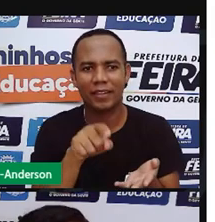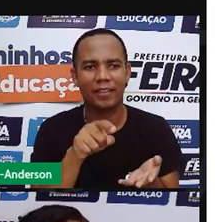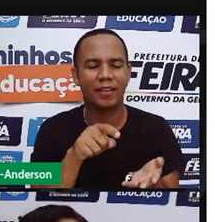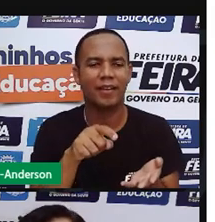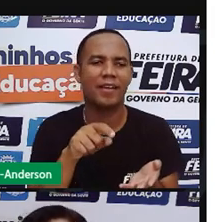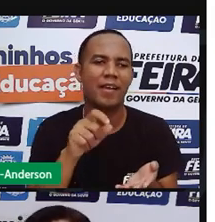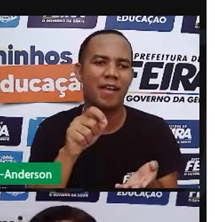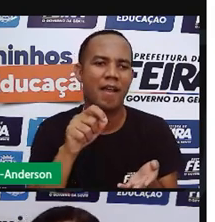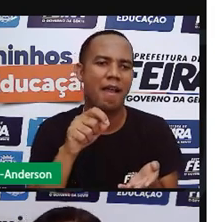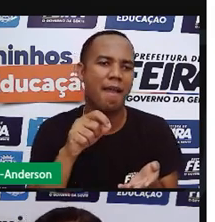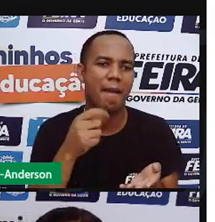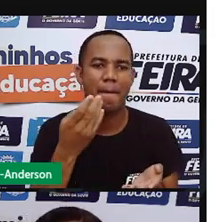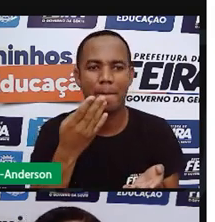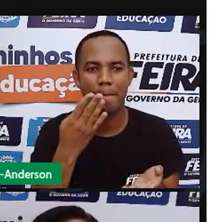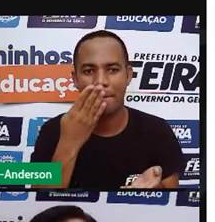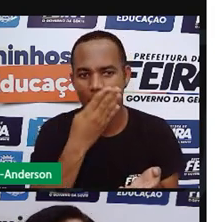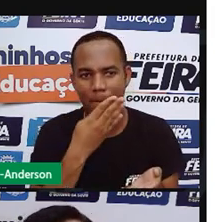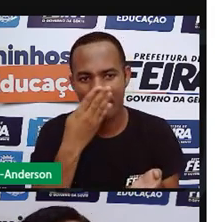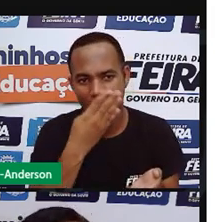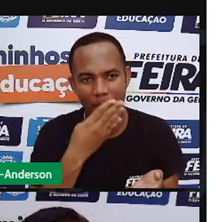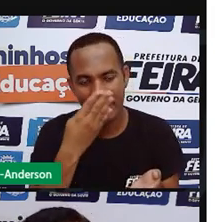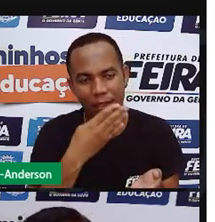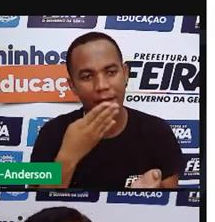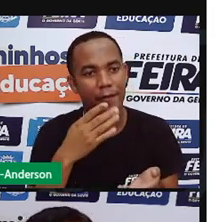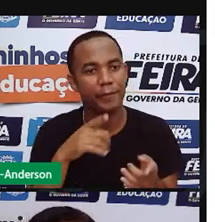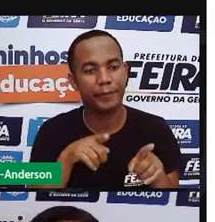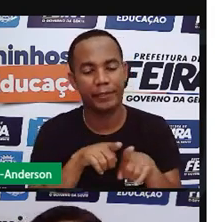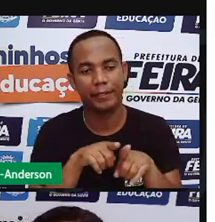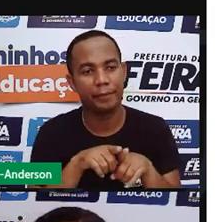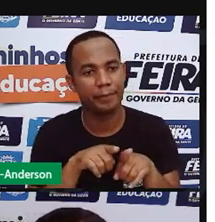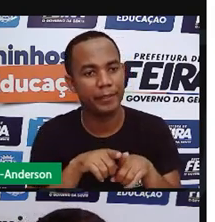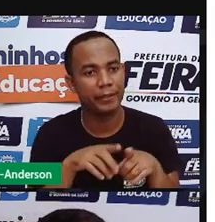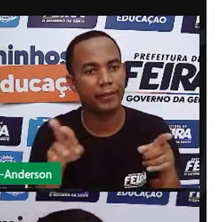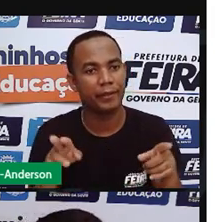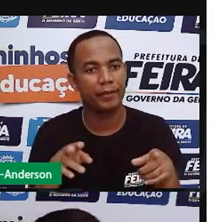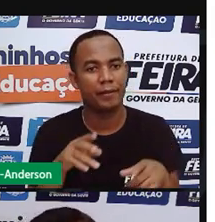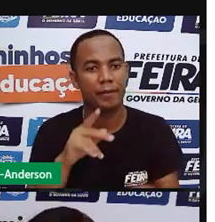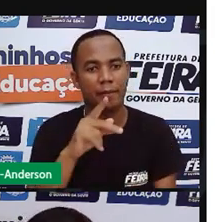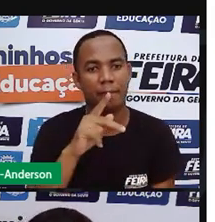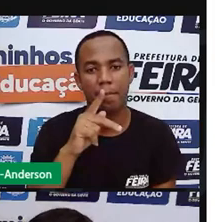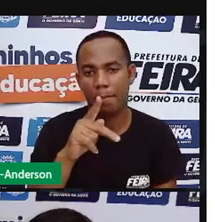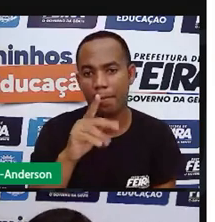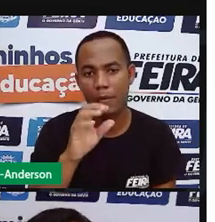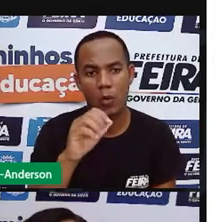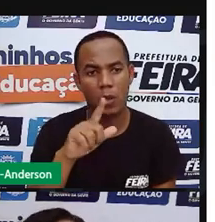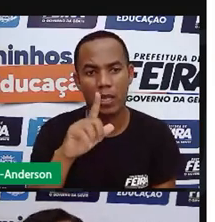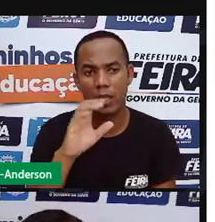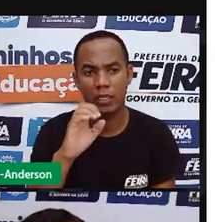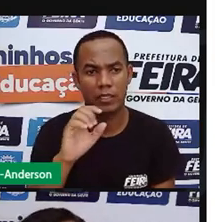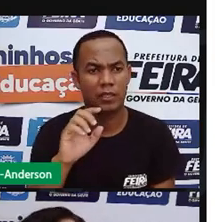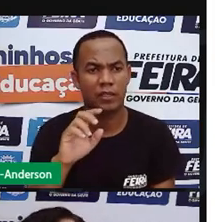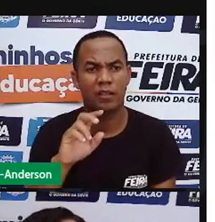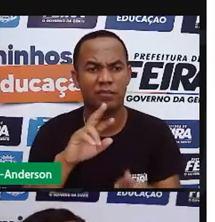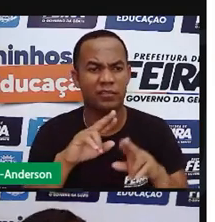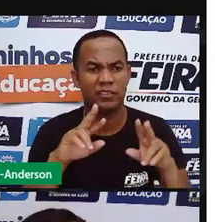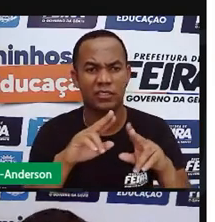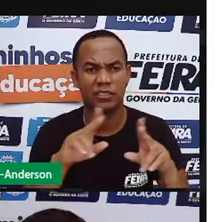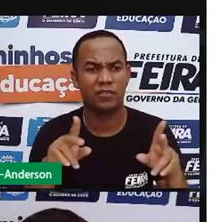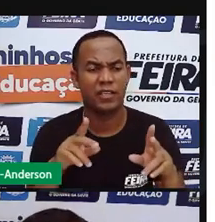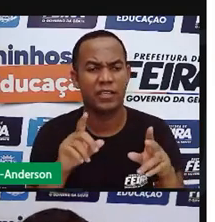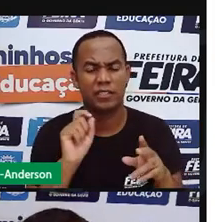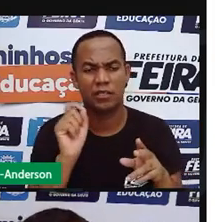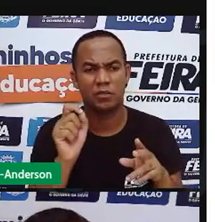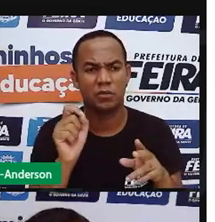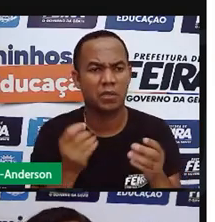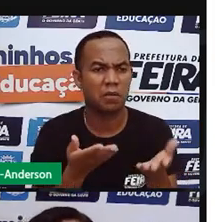mel, a cera, o própolis, o pólen. É uma criação de animal bem